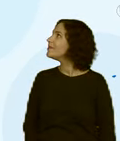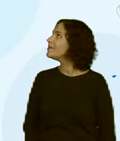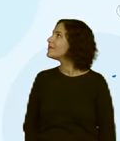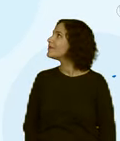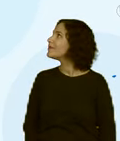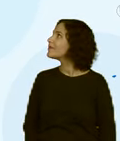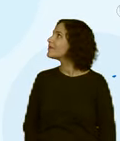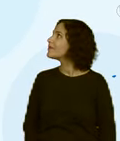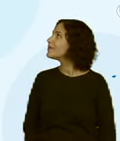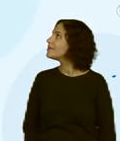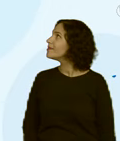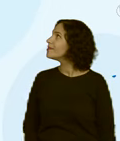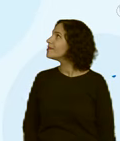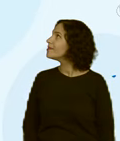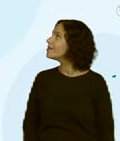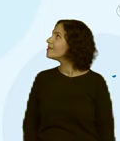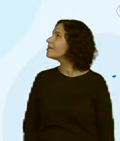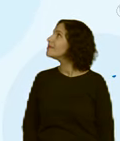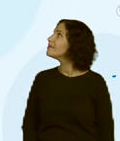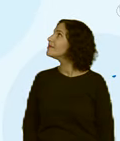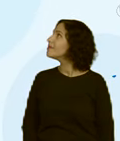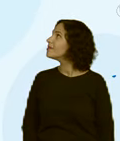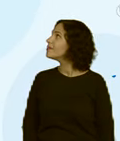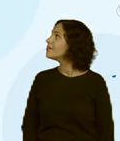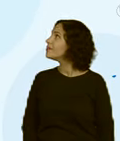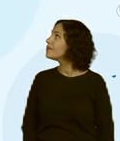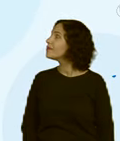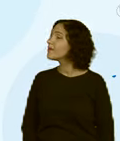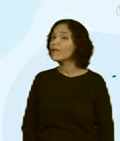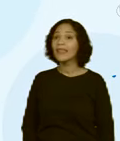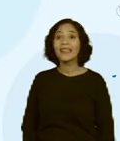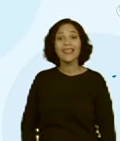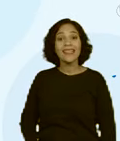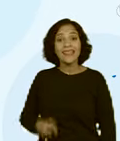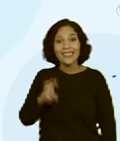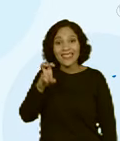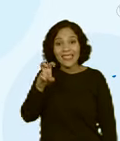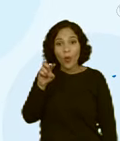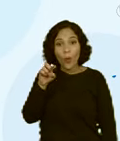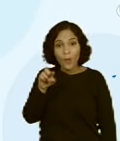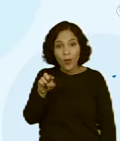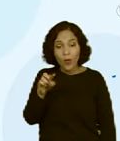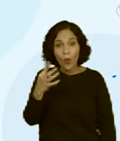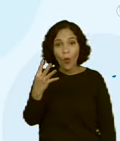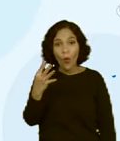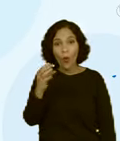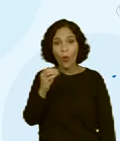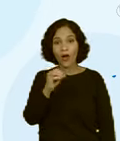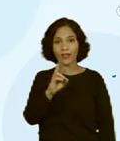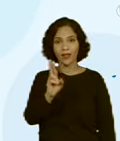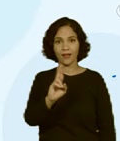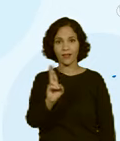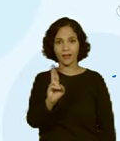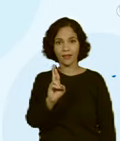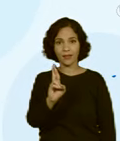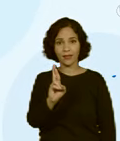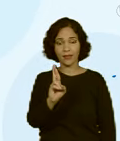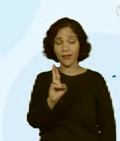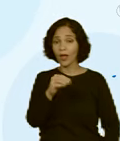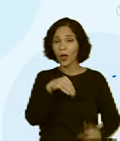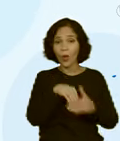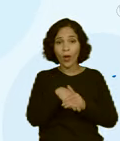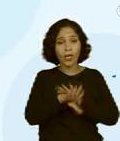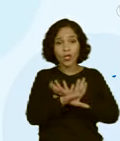Em cinco anos, a gente vai ter 5.400 reais de economia. Só guardando